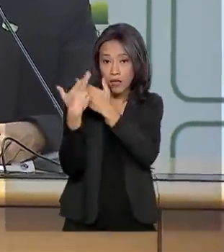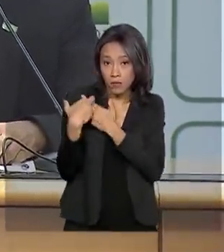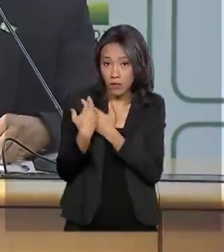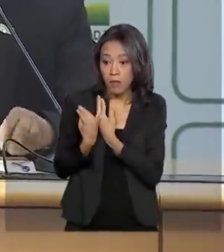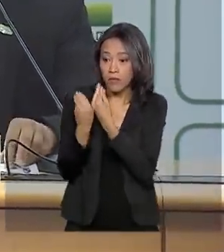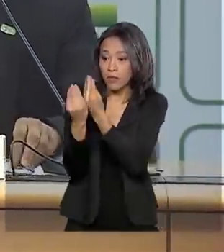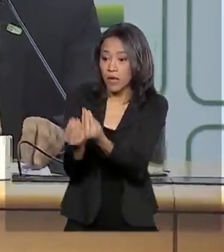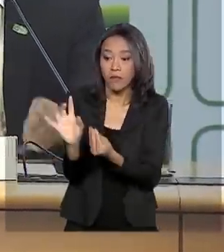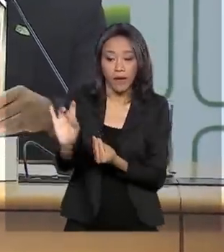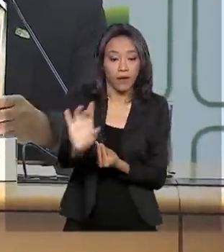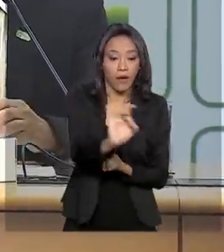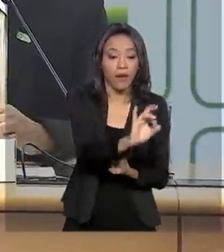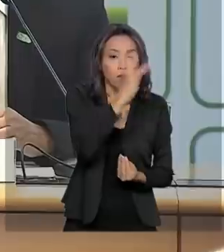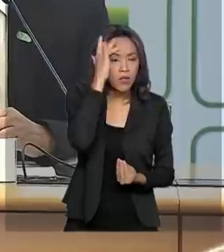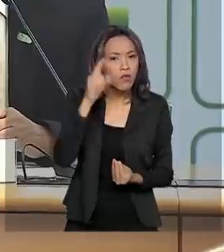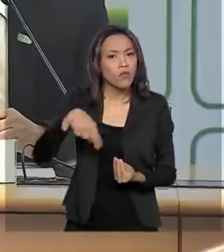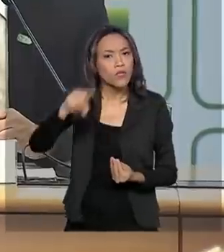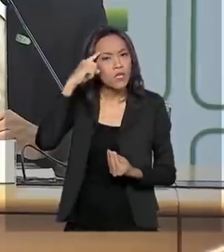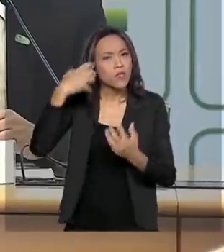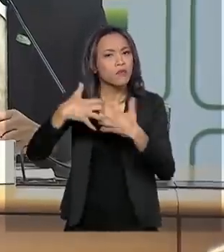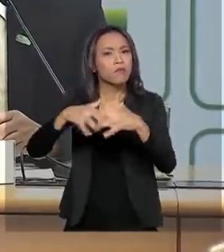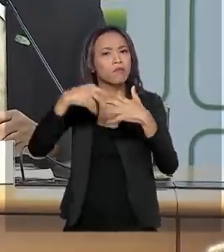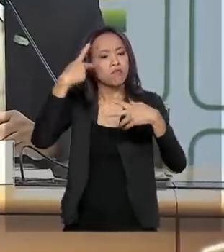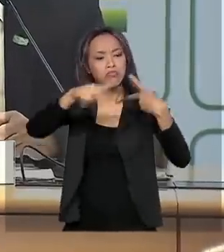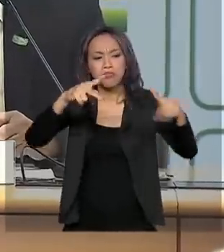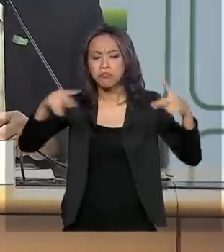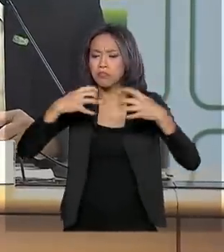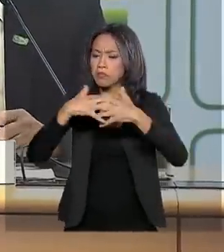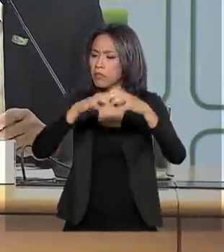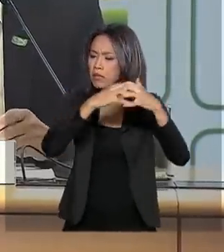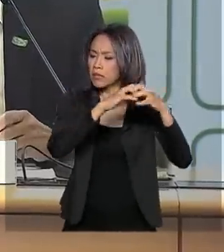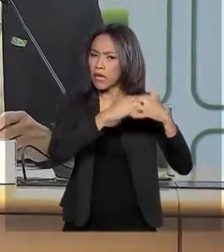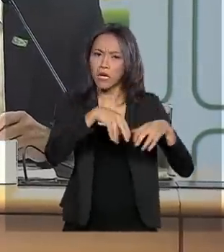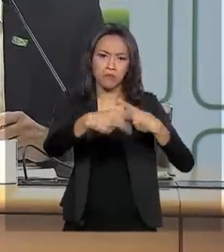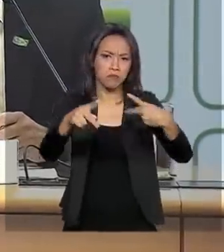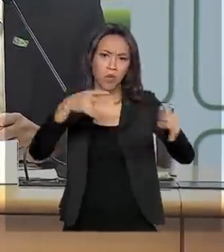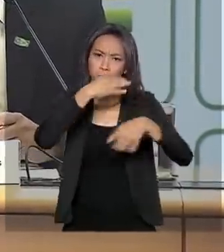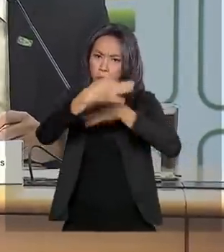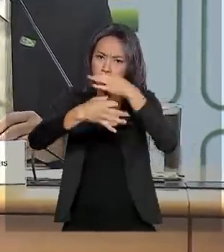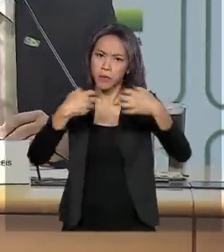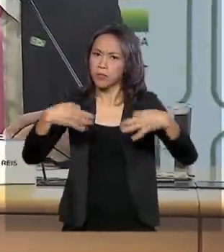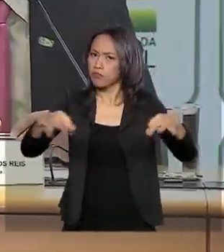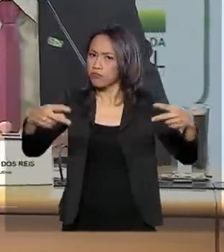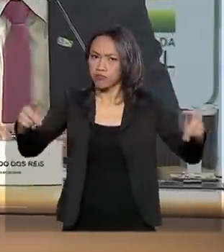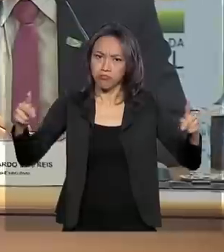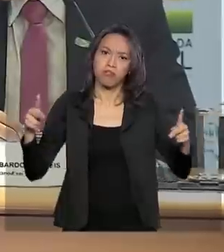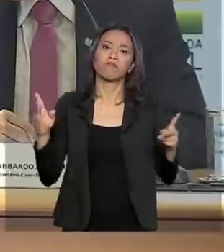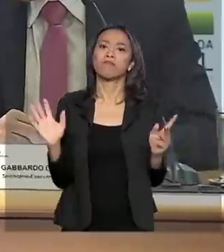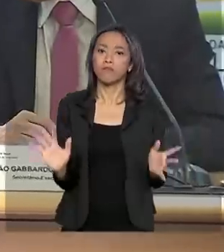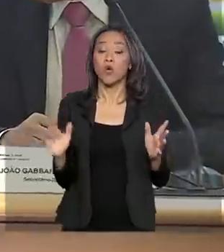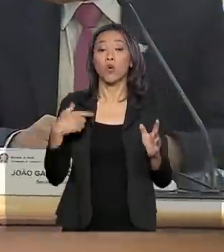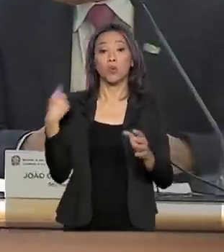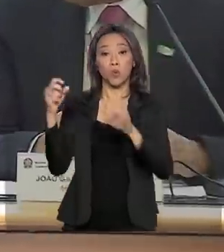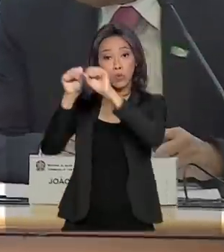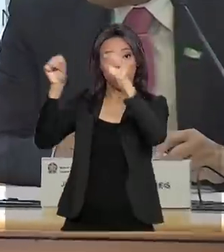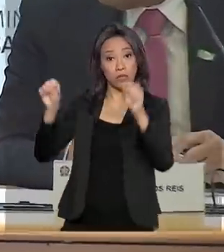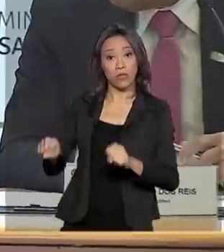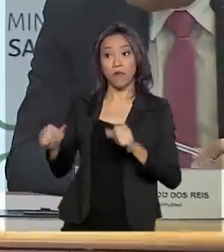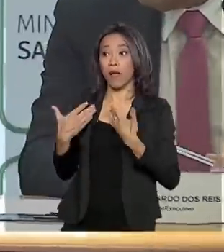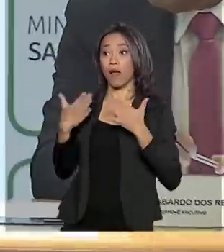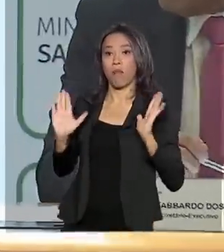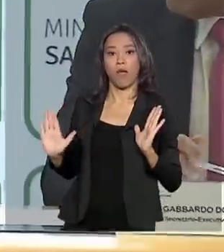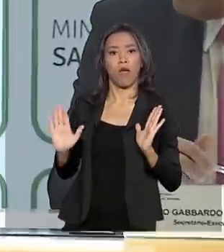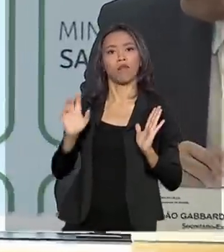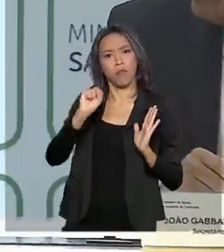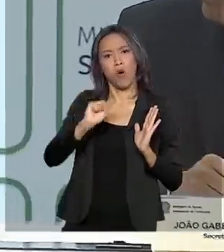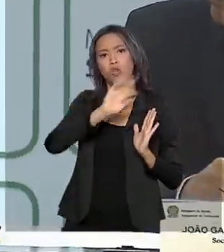juntos pensarem e exporem os seus pontos de vista. O nosso sistema, ele é muito capilarizado, para que todos